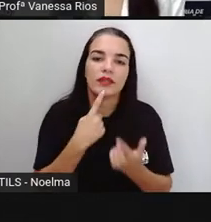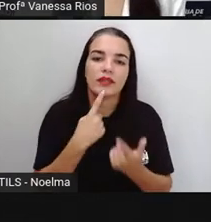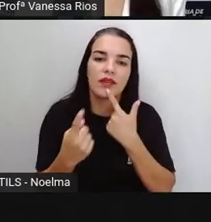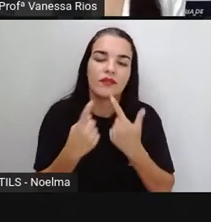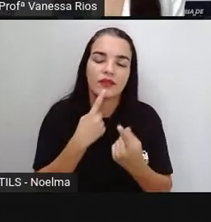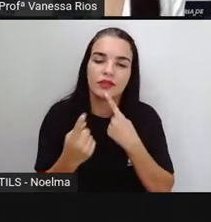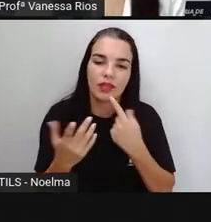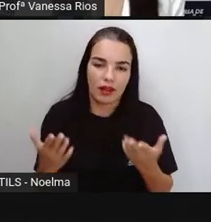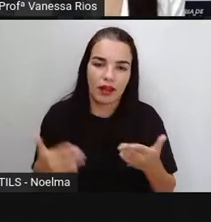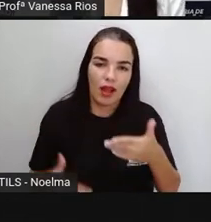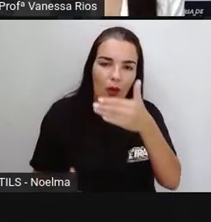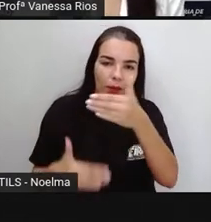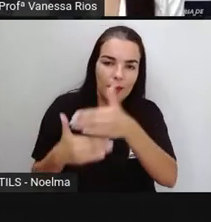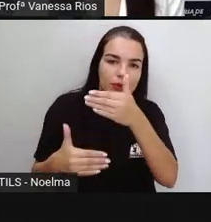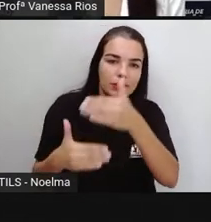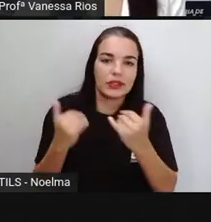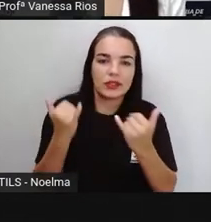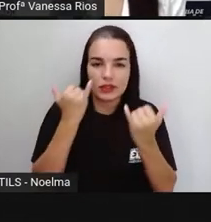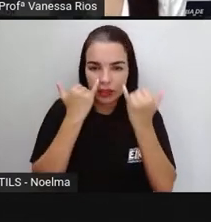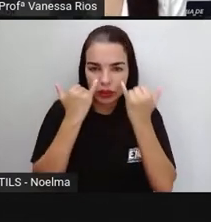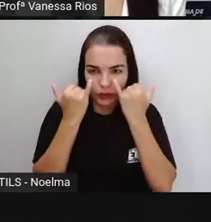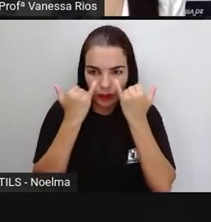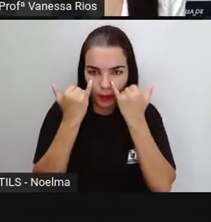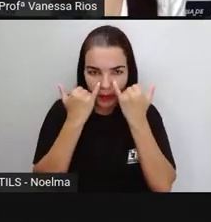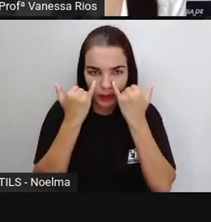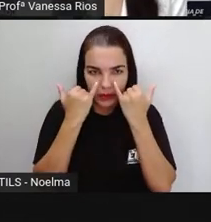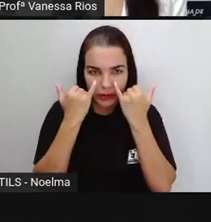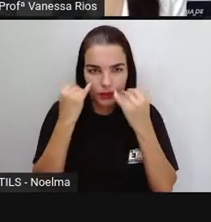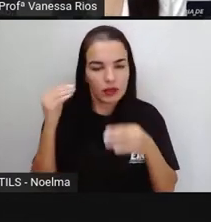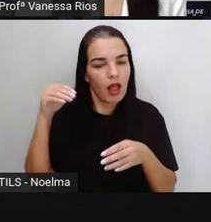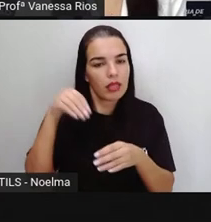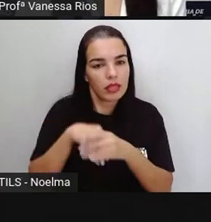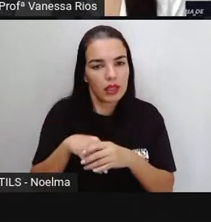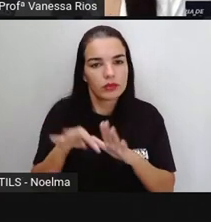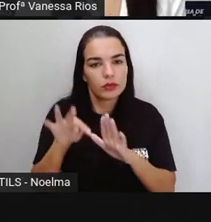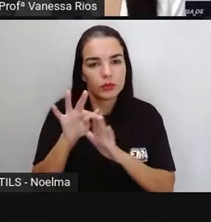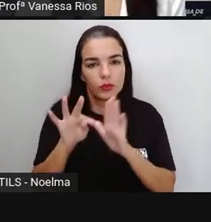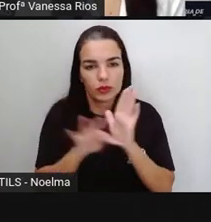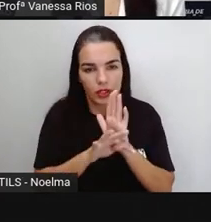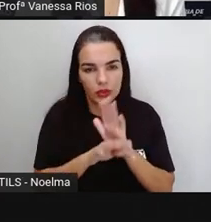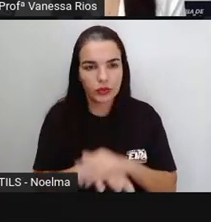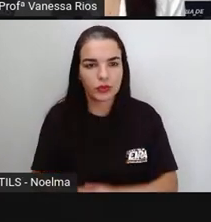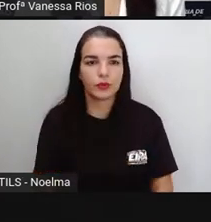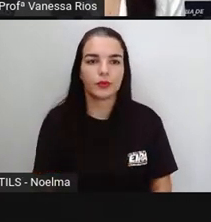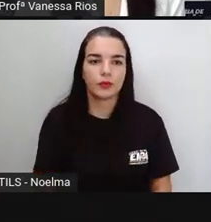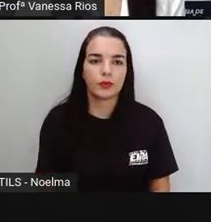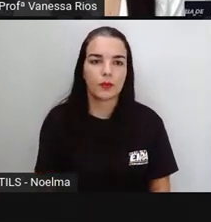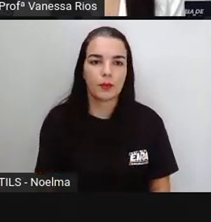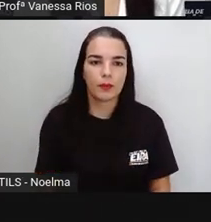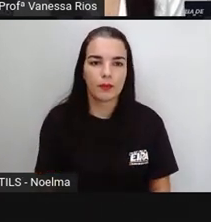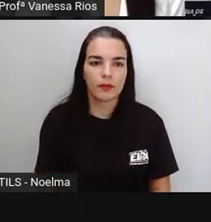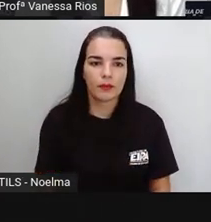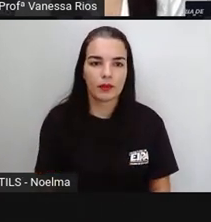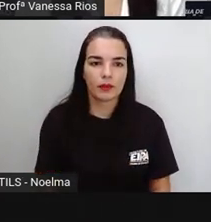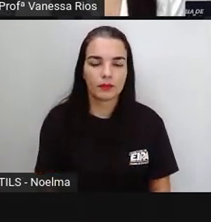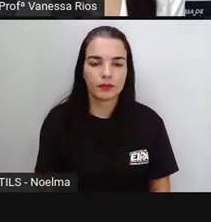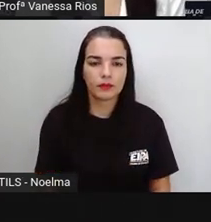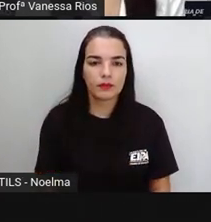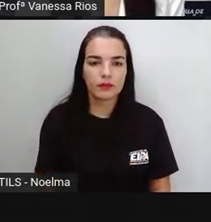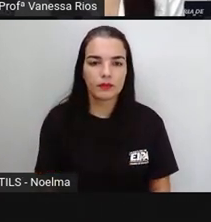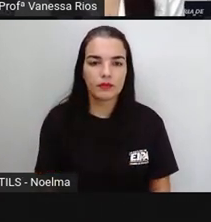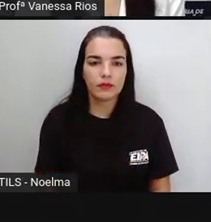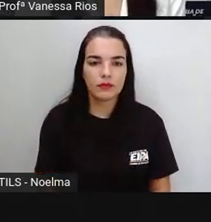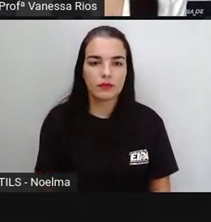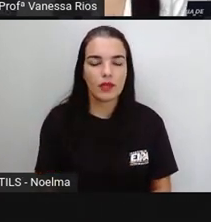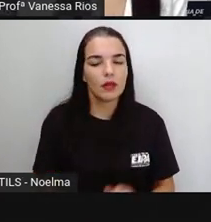complementando as informações contidas ali no texto, que pode variar aí os temas em relação às